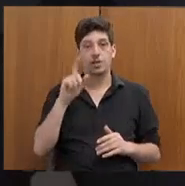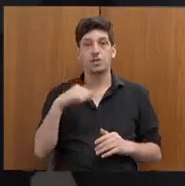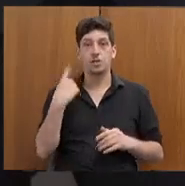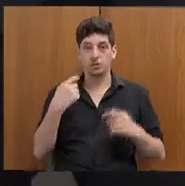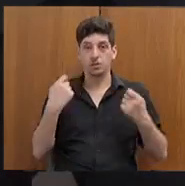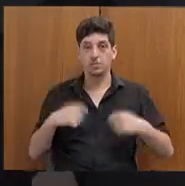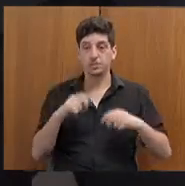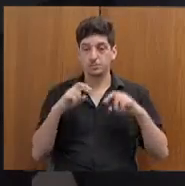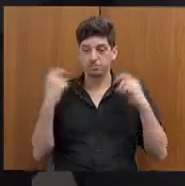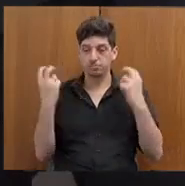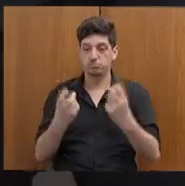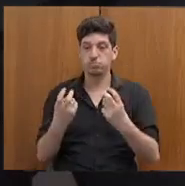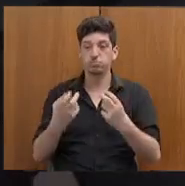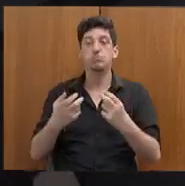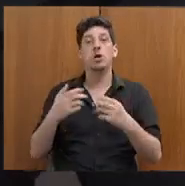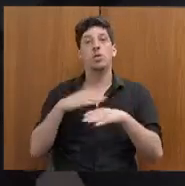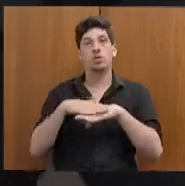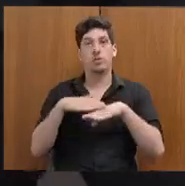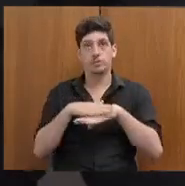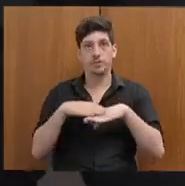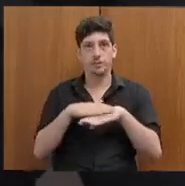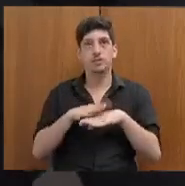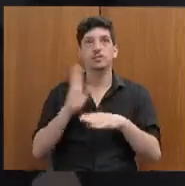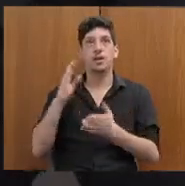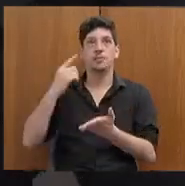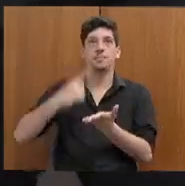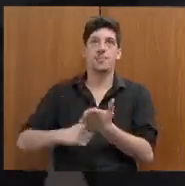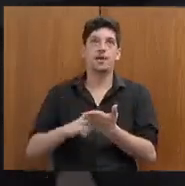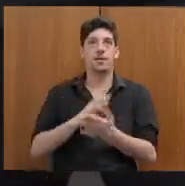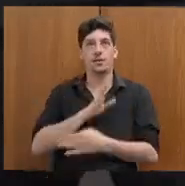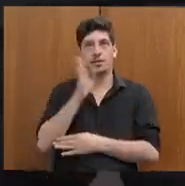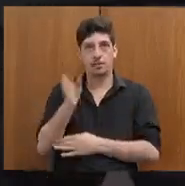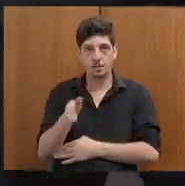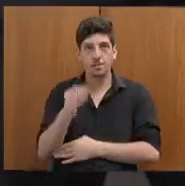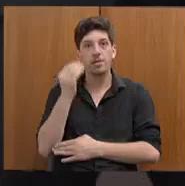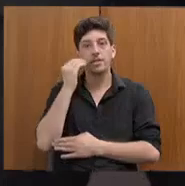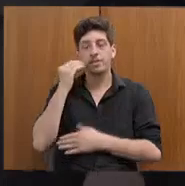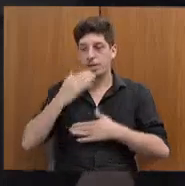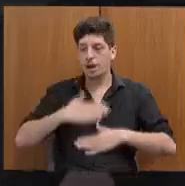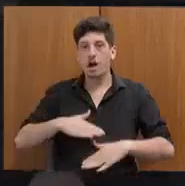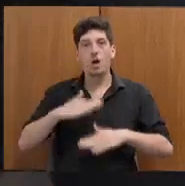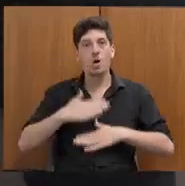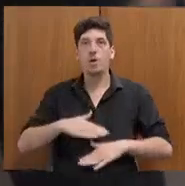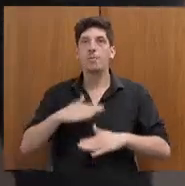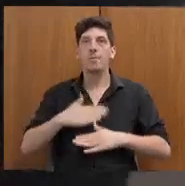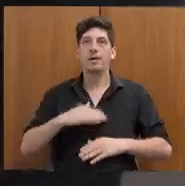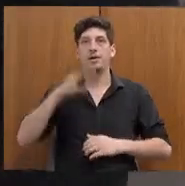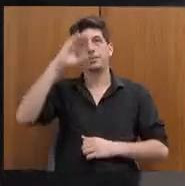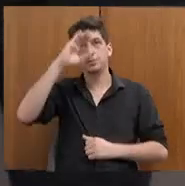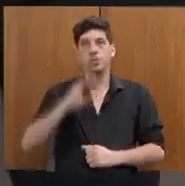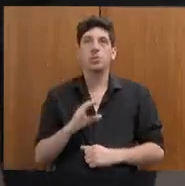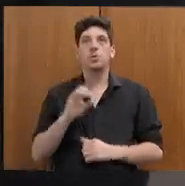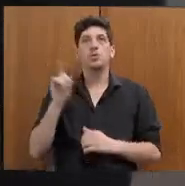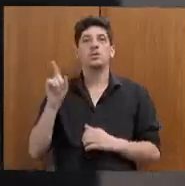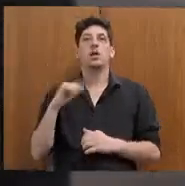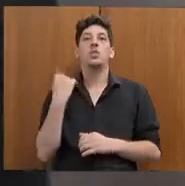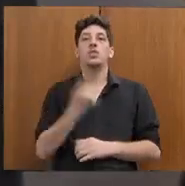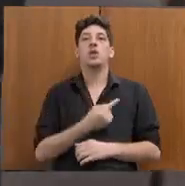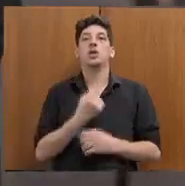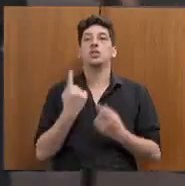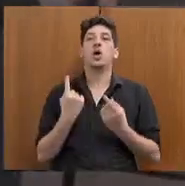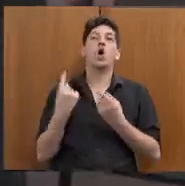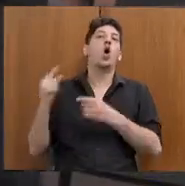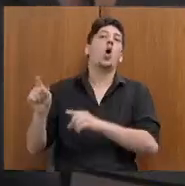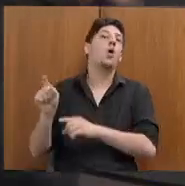e conselhar, eu quero ir lá, eu inclusive marquei de lá, para acalmar isso. No Conselho, não somos nós contra